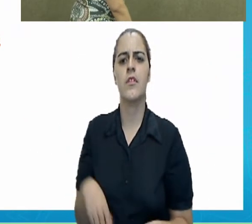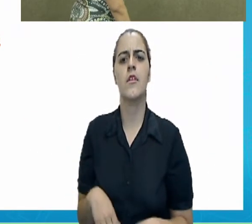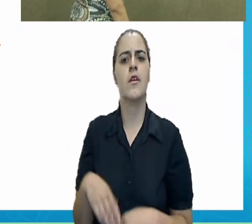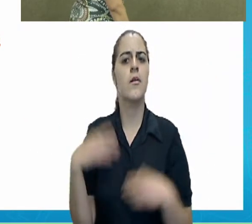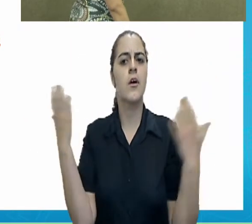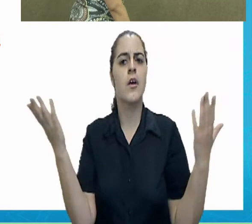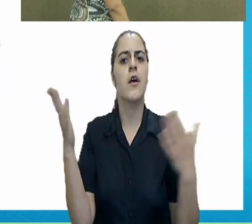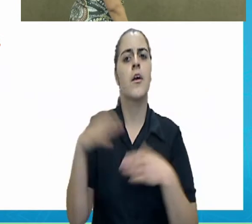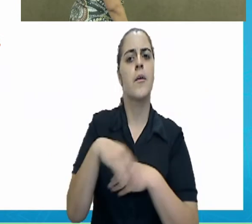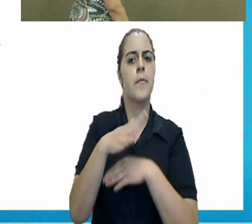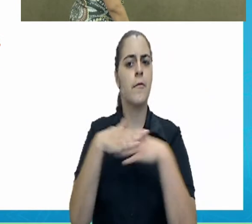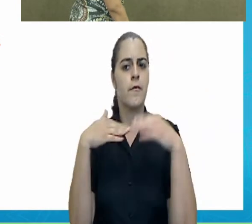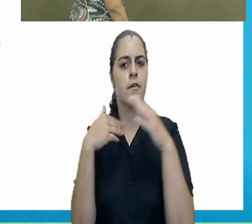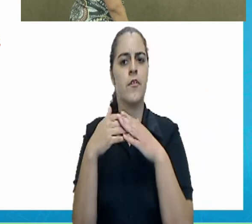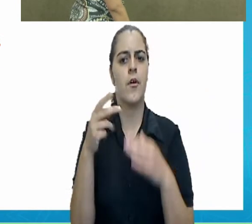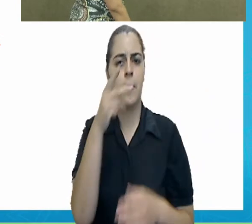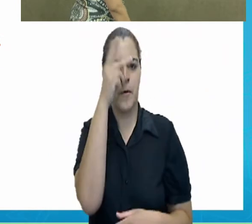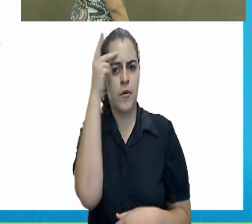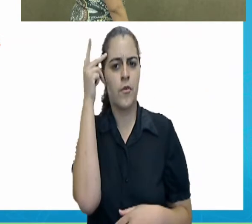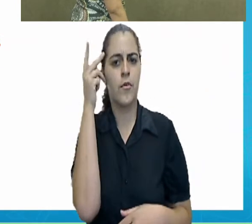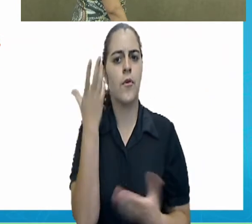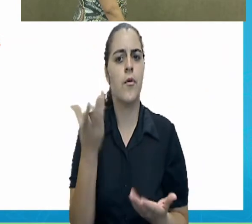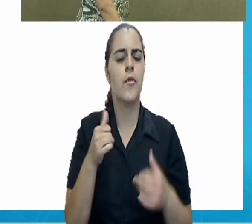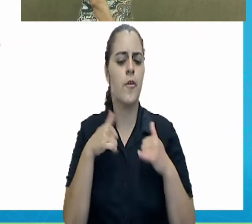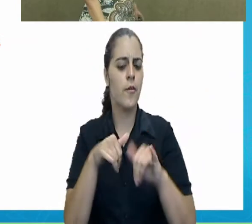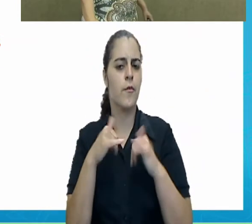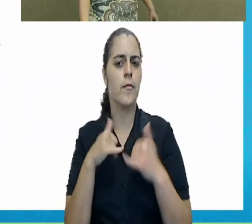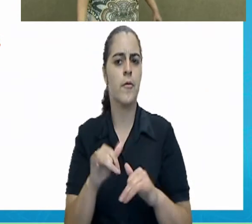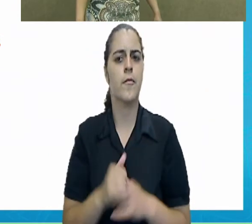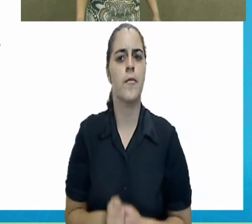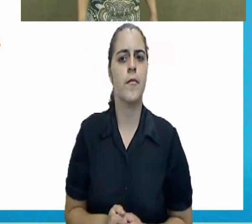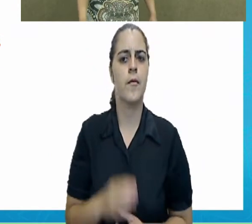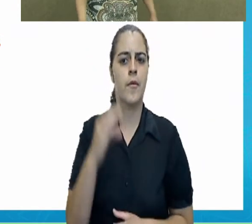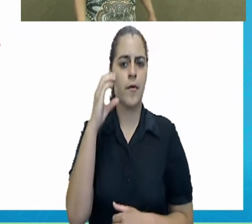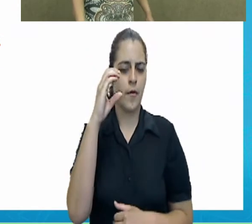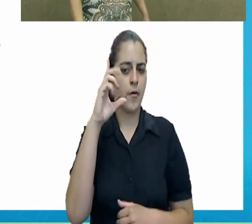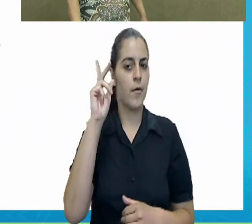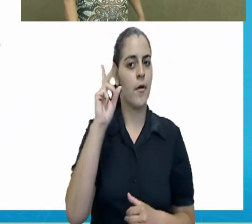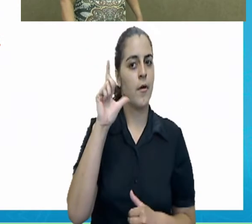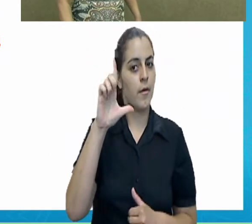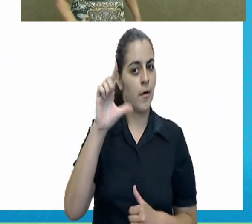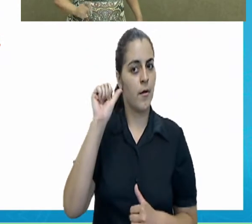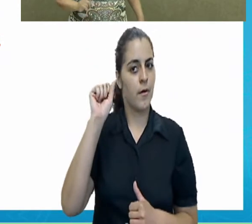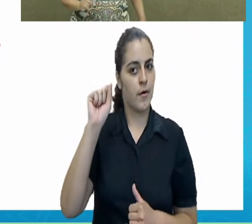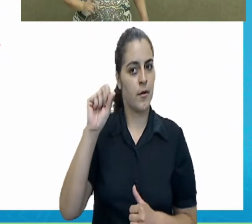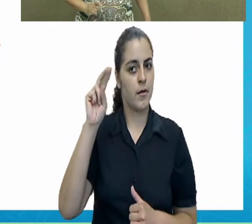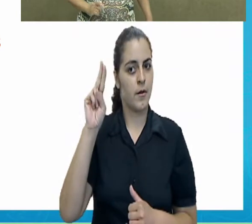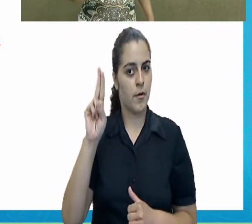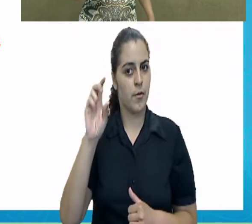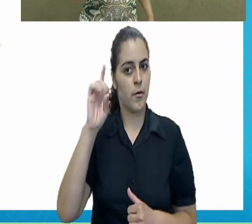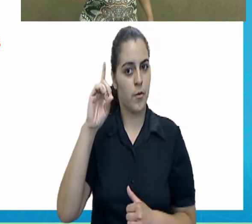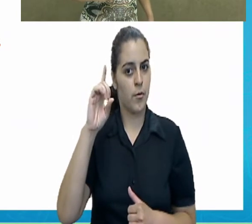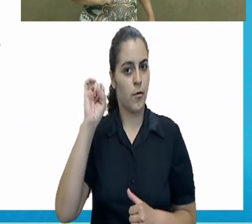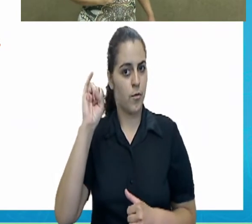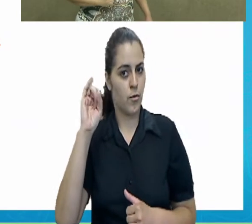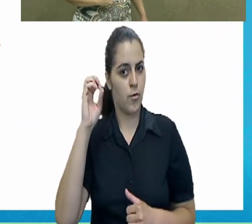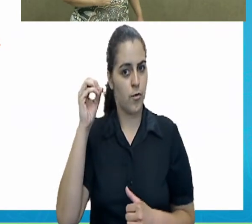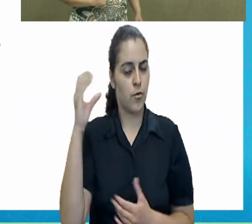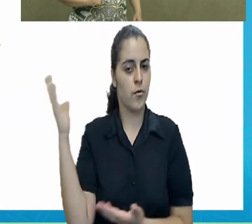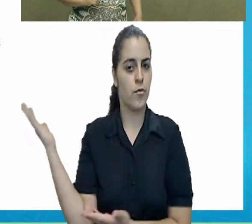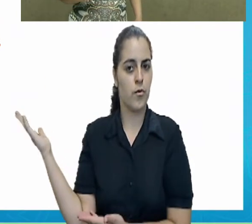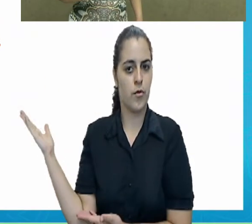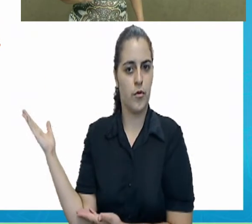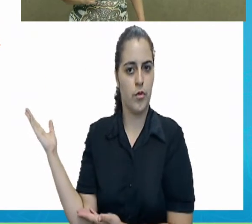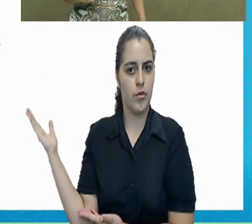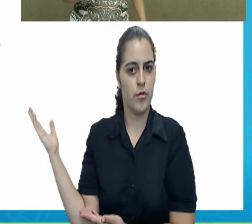especialista que dá o depoimento na notícia? O especialista que dá o depoimento na notícia é o